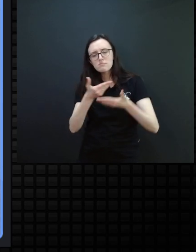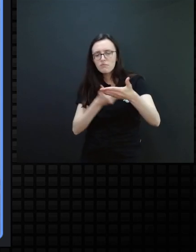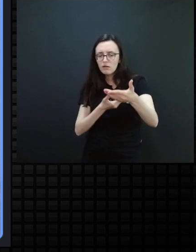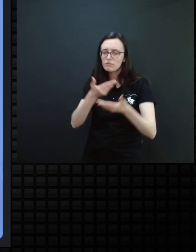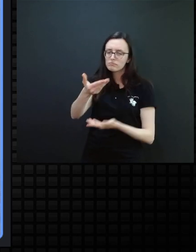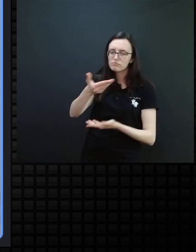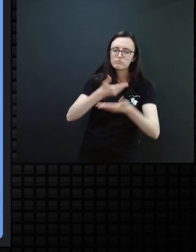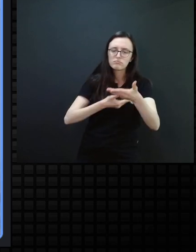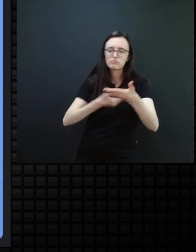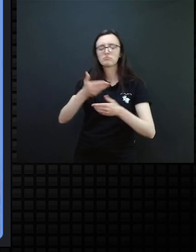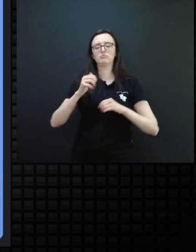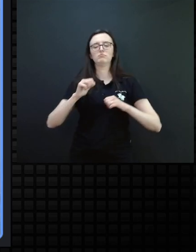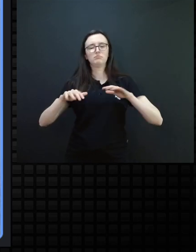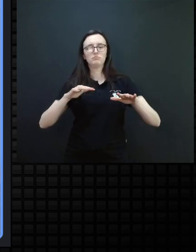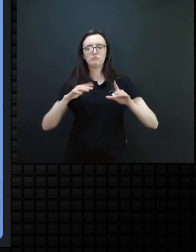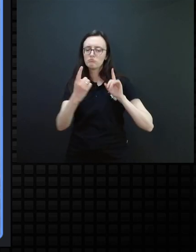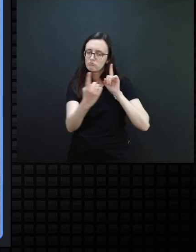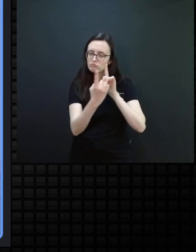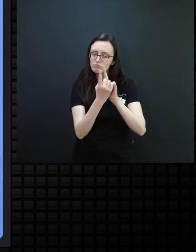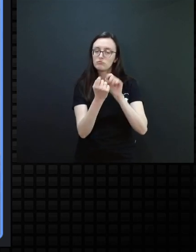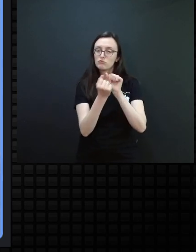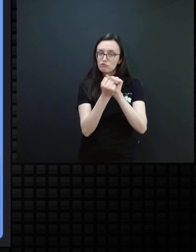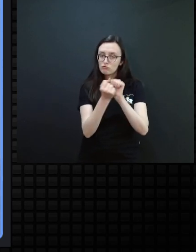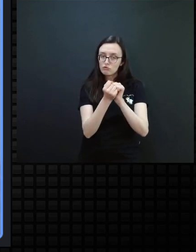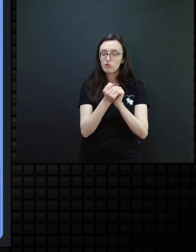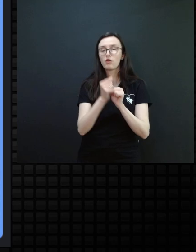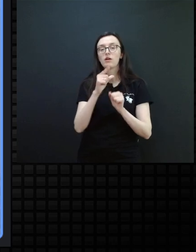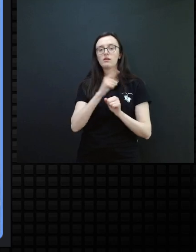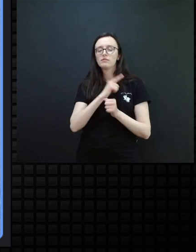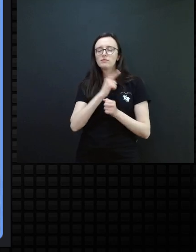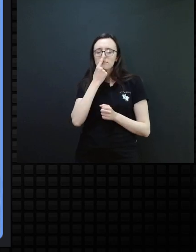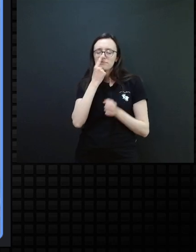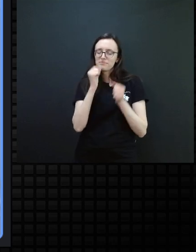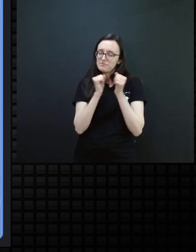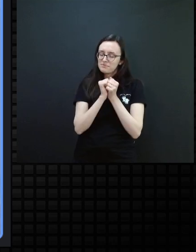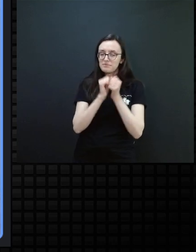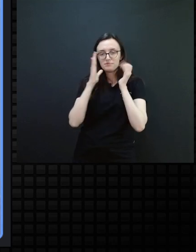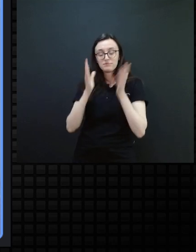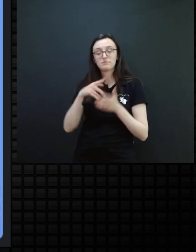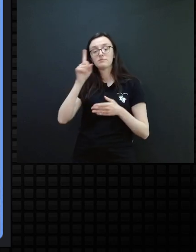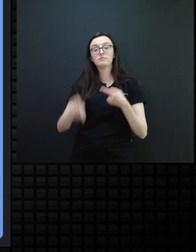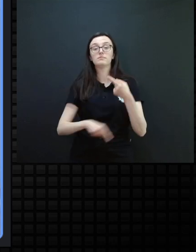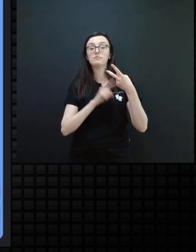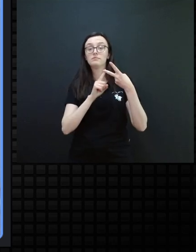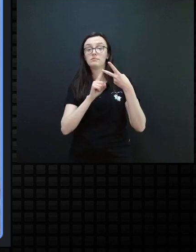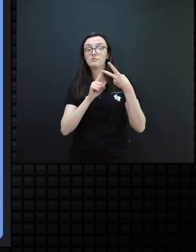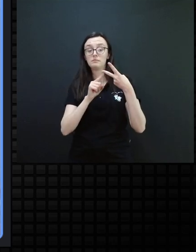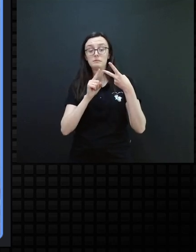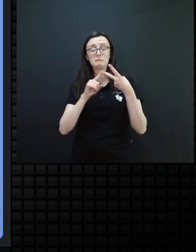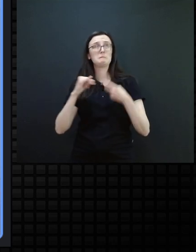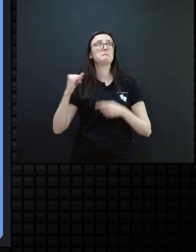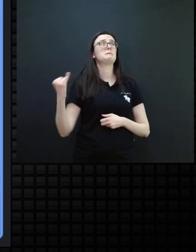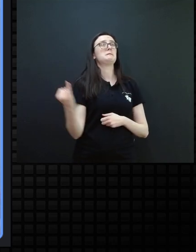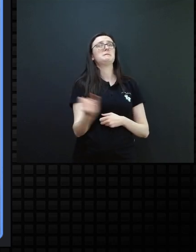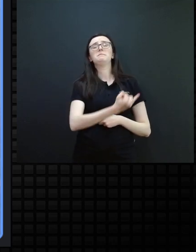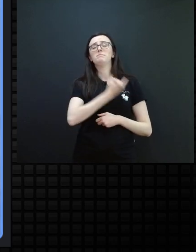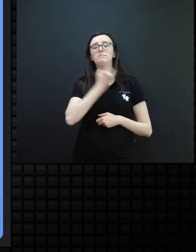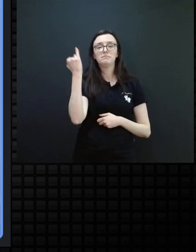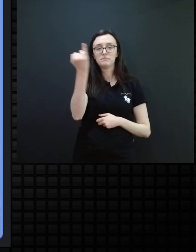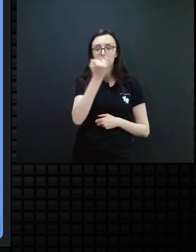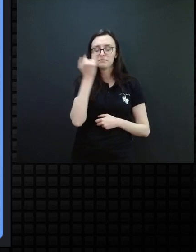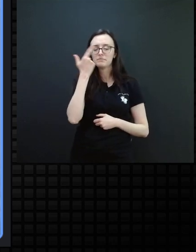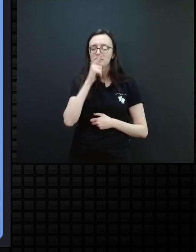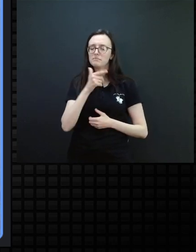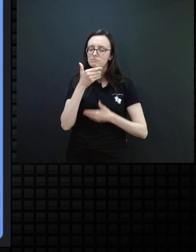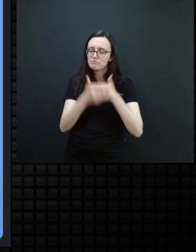movimento, que envolve o corpo a corpo, depois do vínculo acolhedor, ela é a segunda e de extrema importância para nós